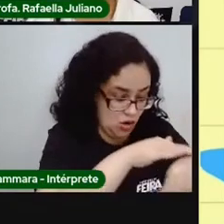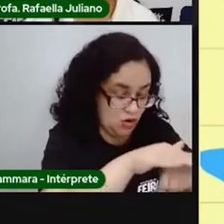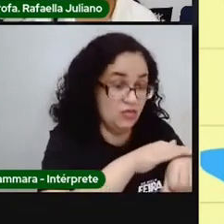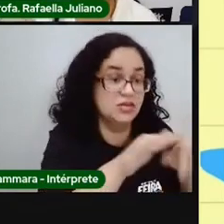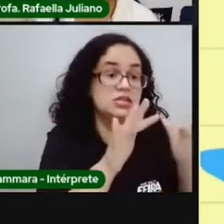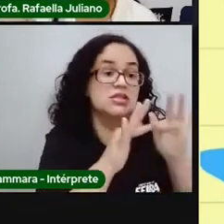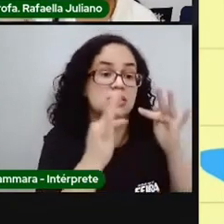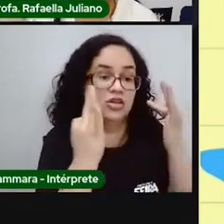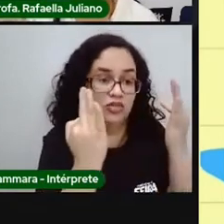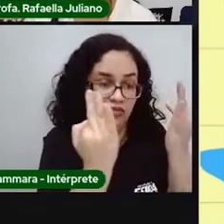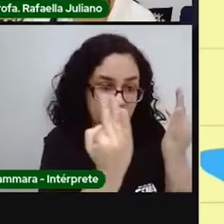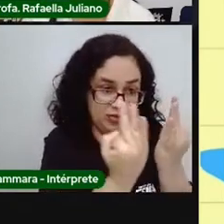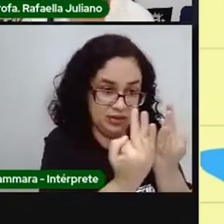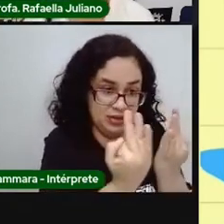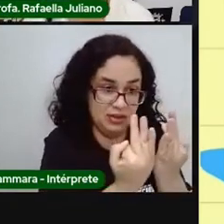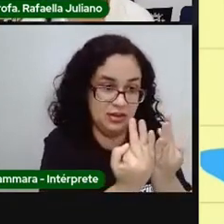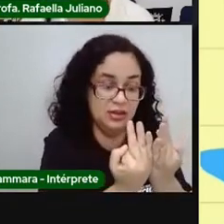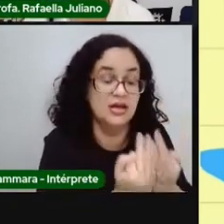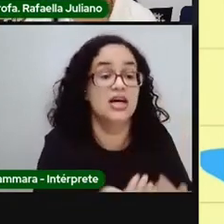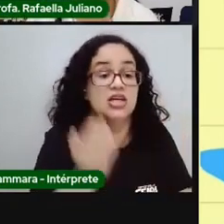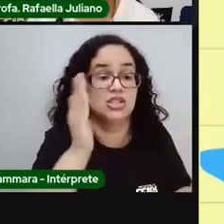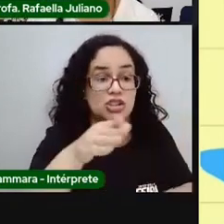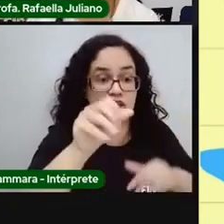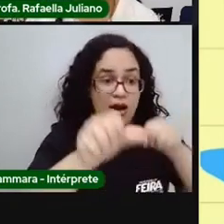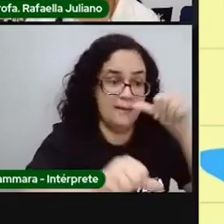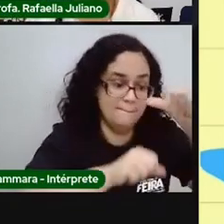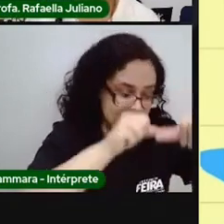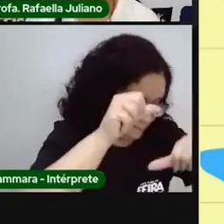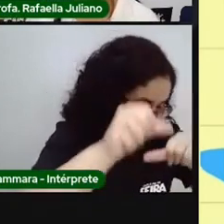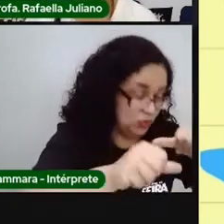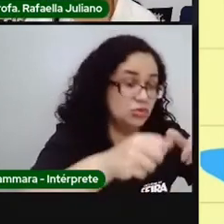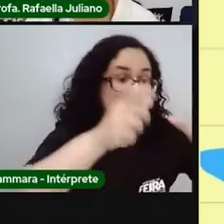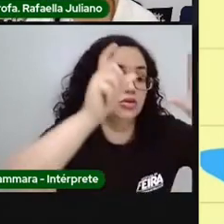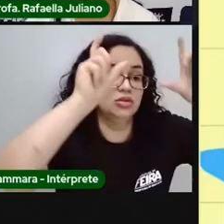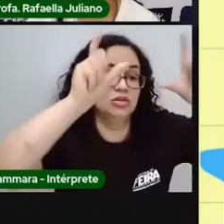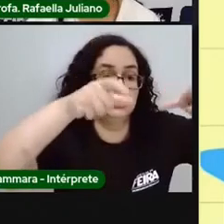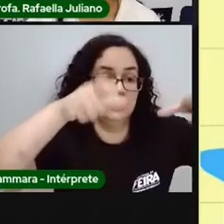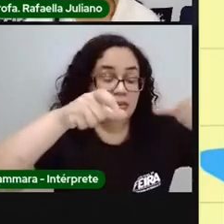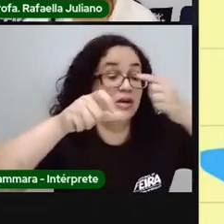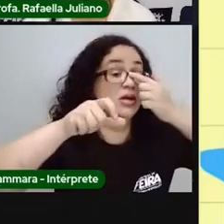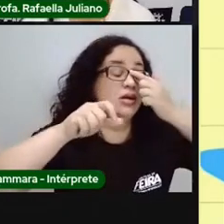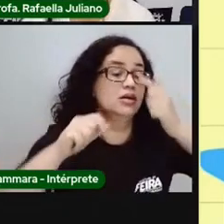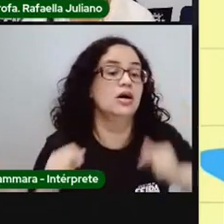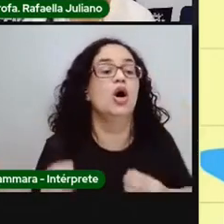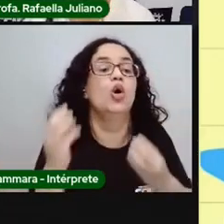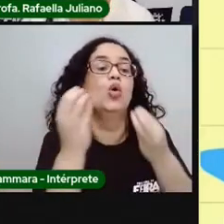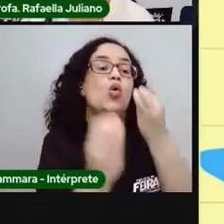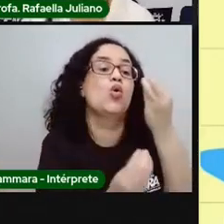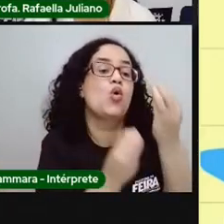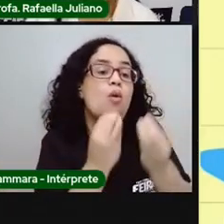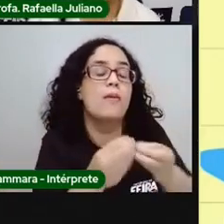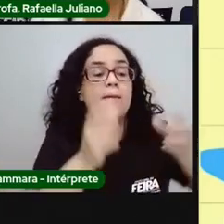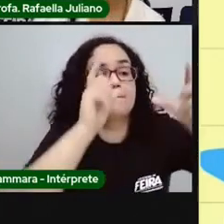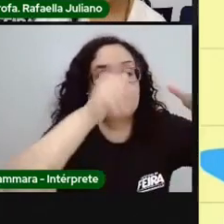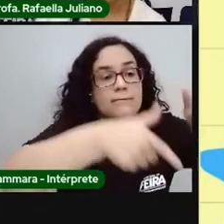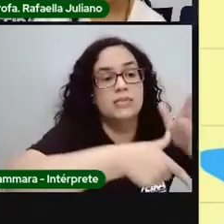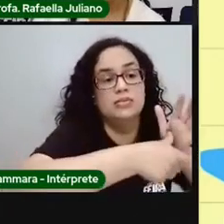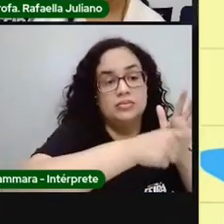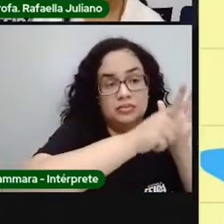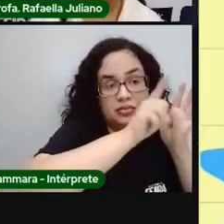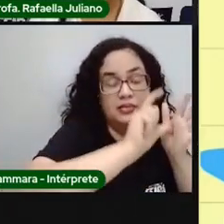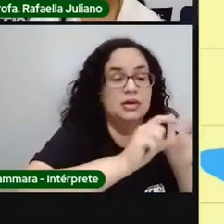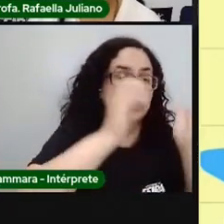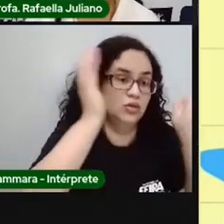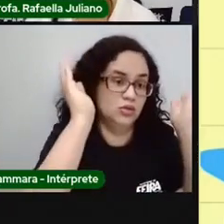descubram se sua família já mudou de bairro. Conta pra gente se vocês também já se mudaram. Como era o bairro anterior? Como é o bairro de